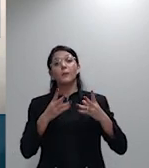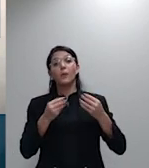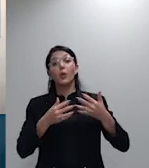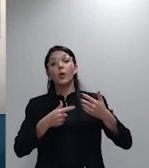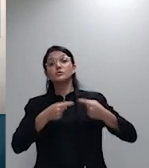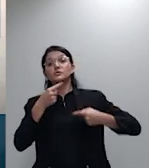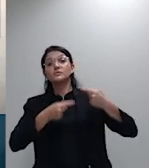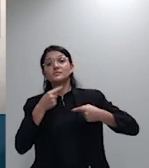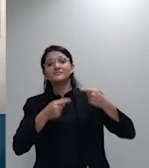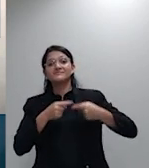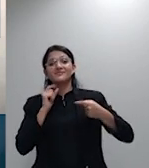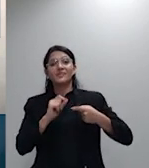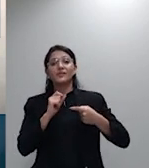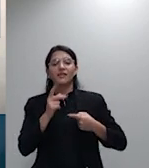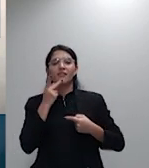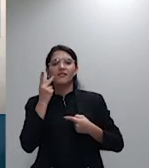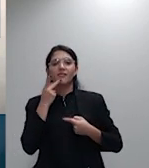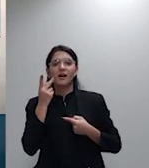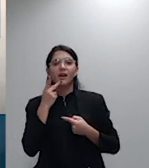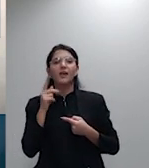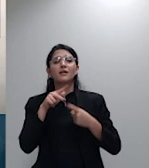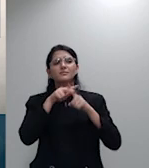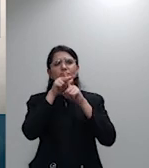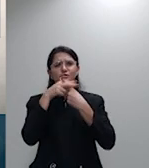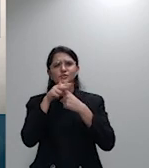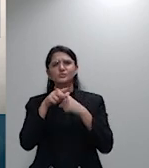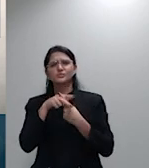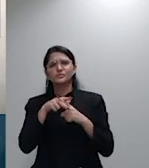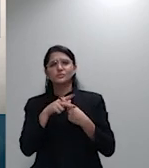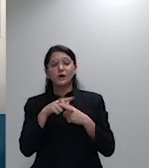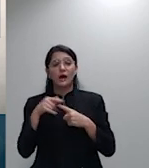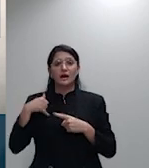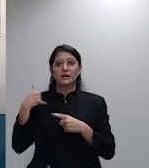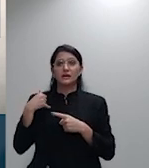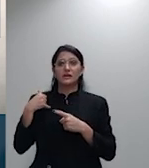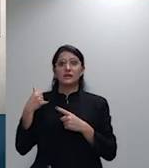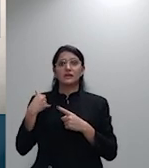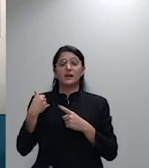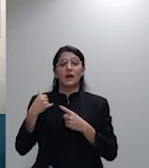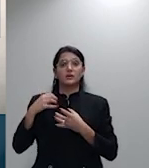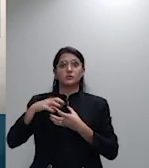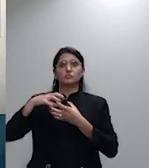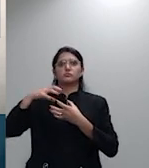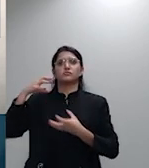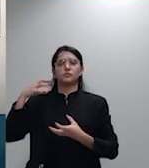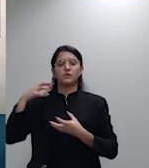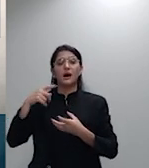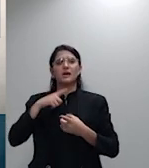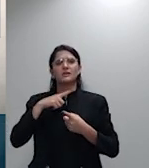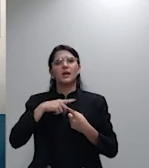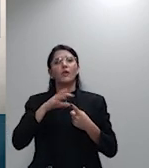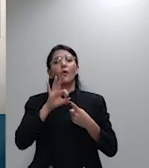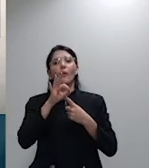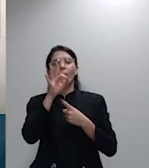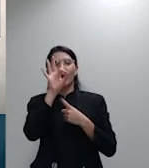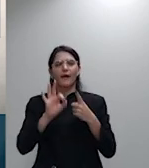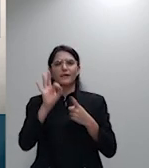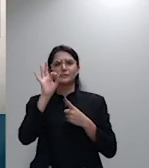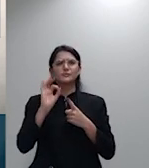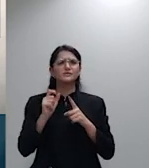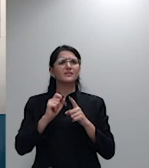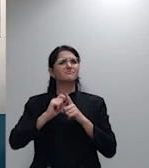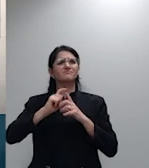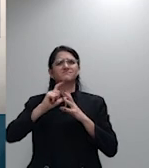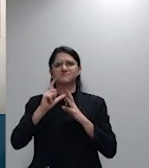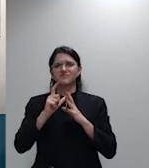reajustes por faixa etária como já dito no tópico anterior houve intensa polêmica neste recurso